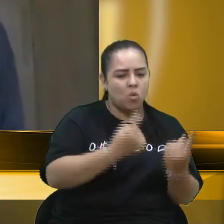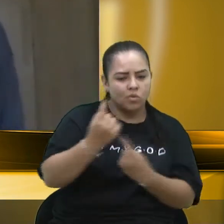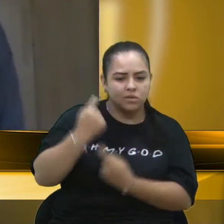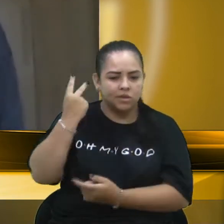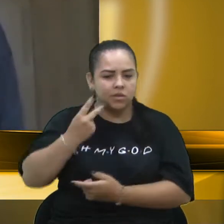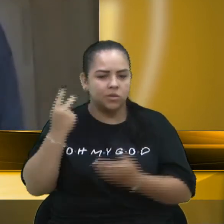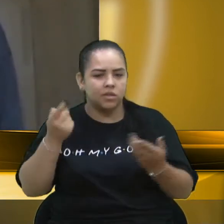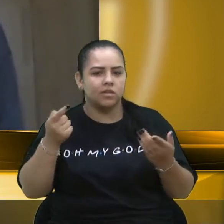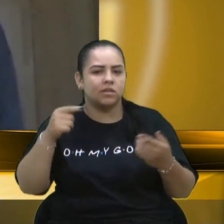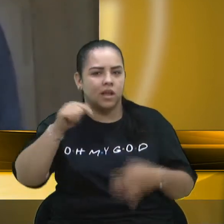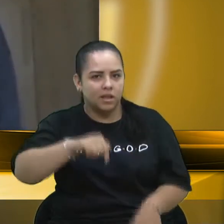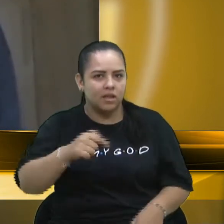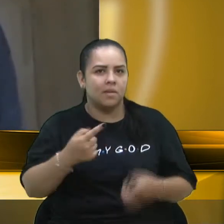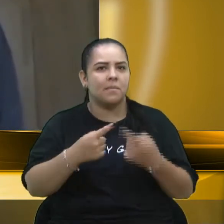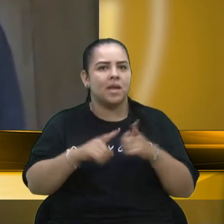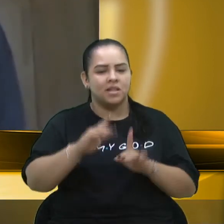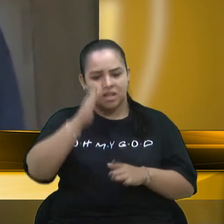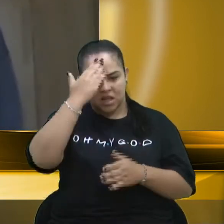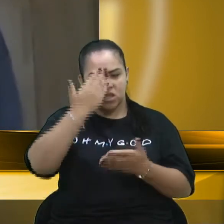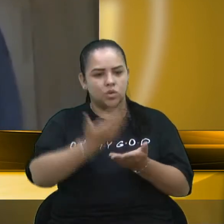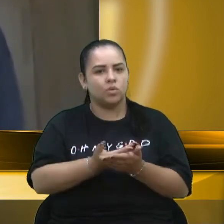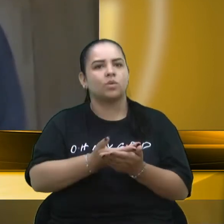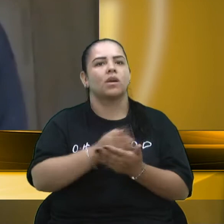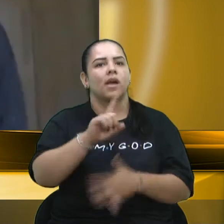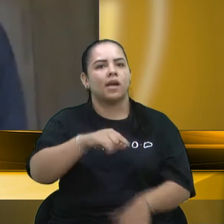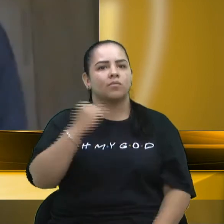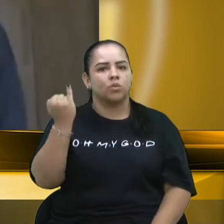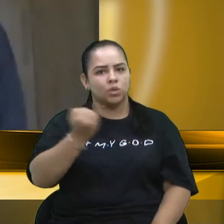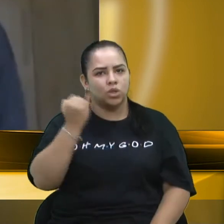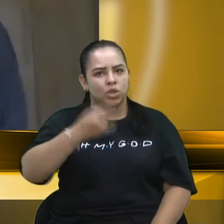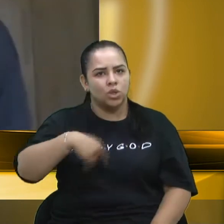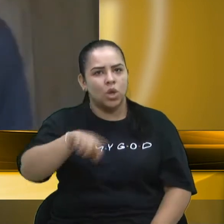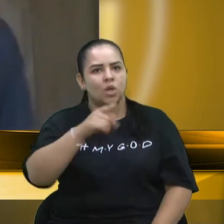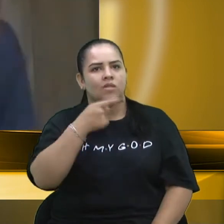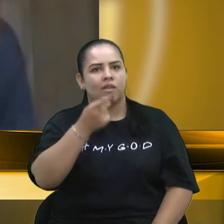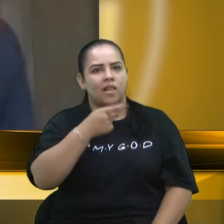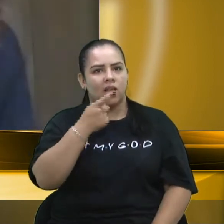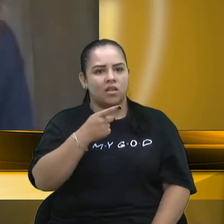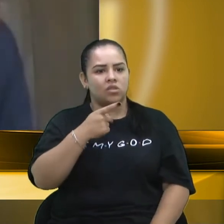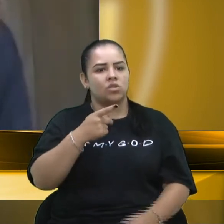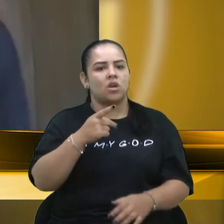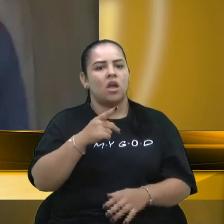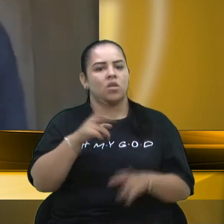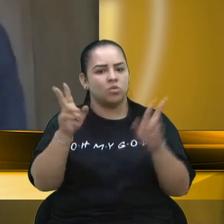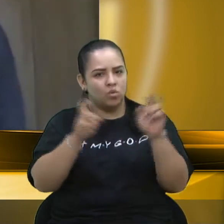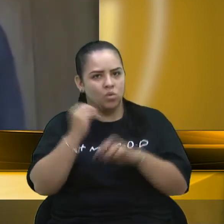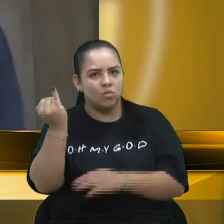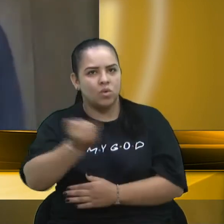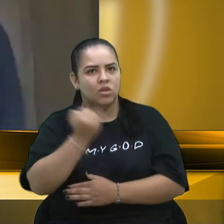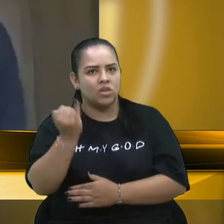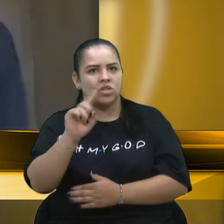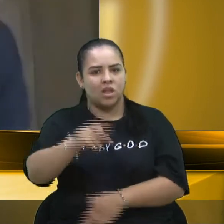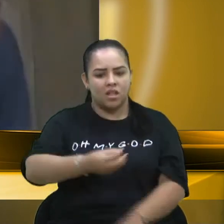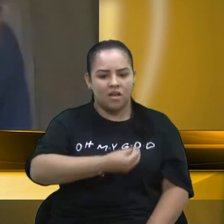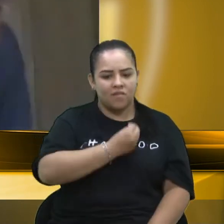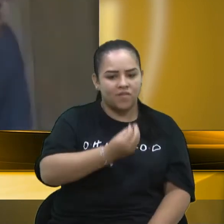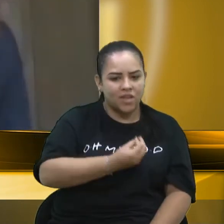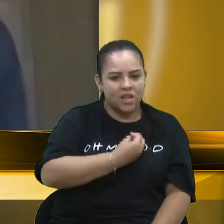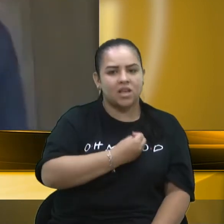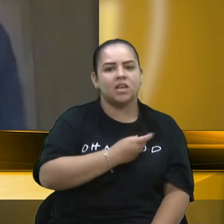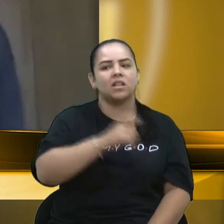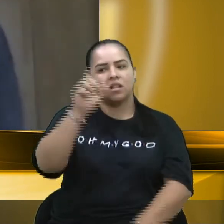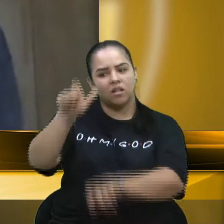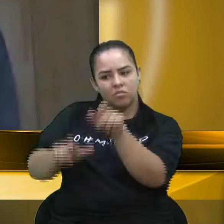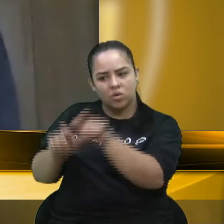Mas acredito que é momento de nós debatermos coisas importantes, que debatem acerca da vida das pessoas, que debatem acerca das